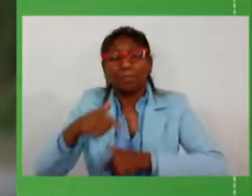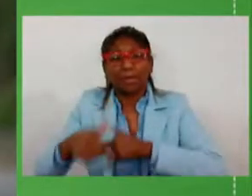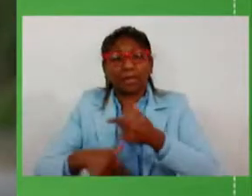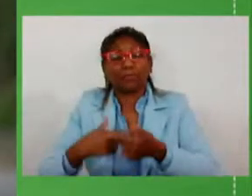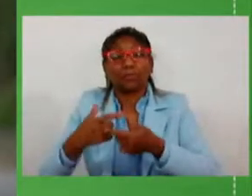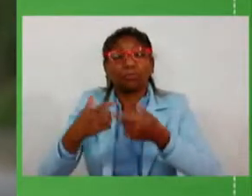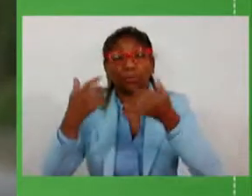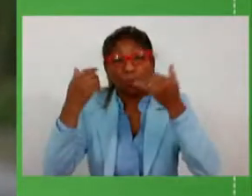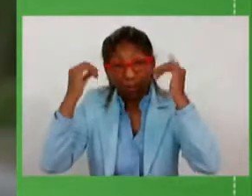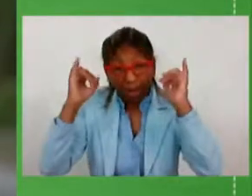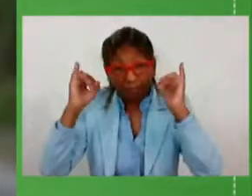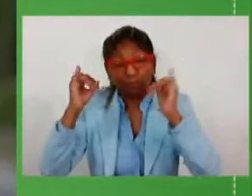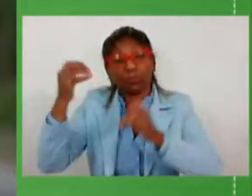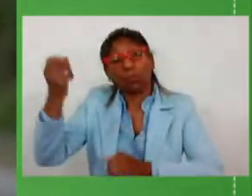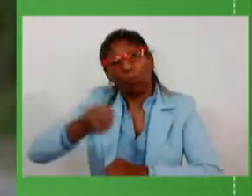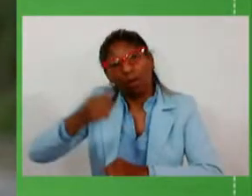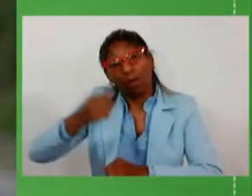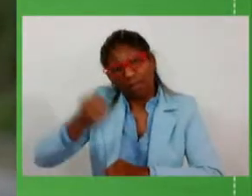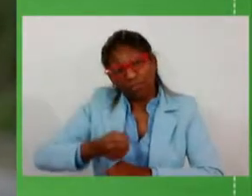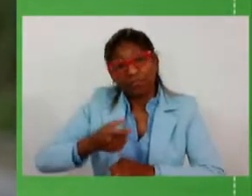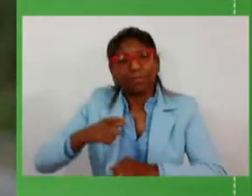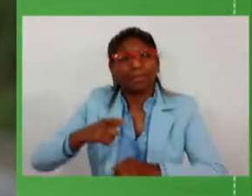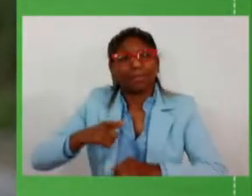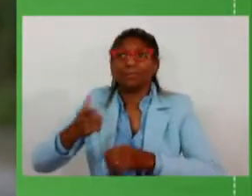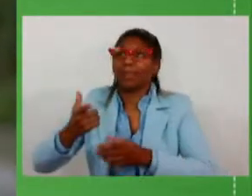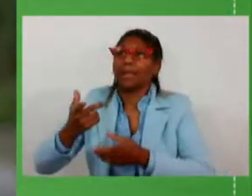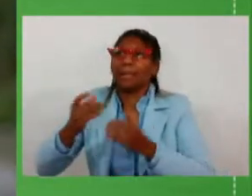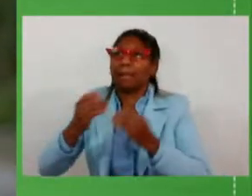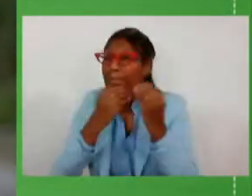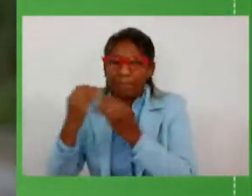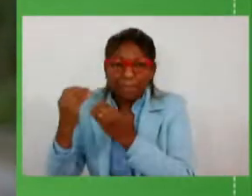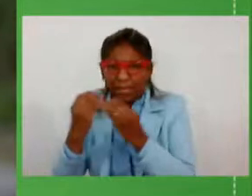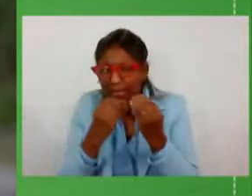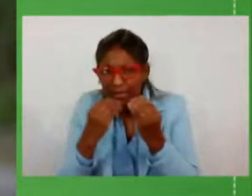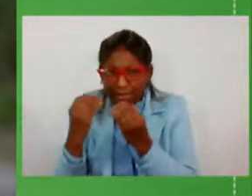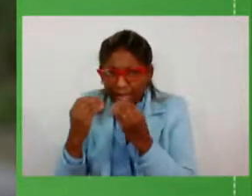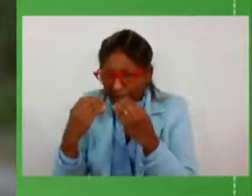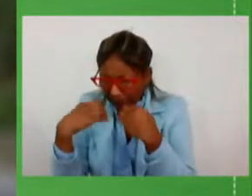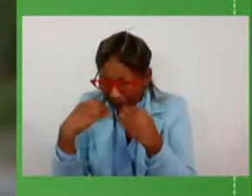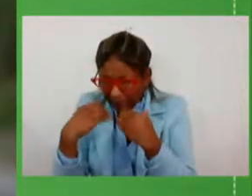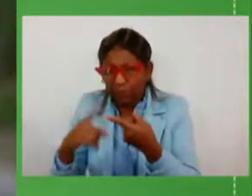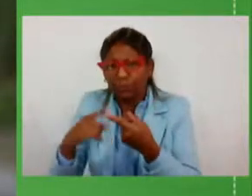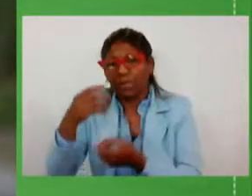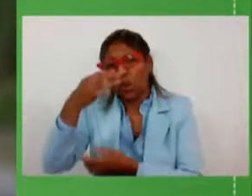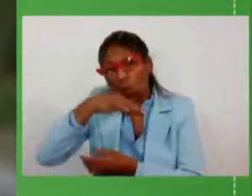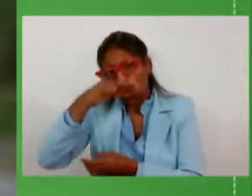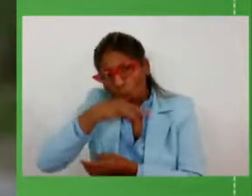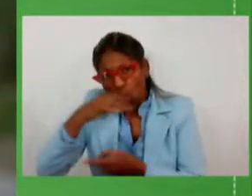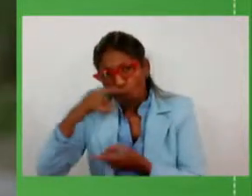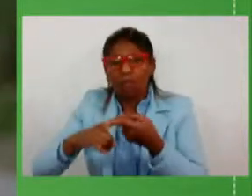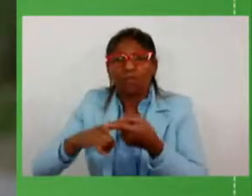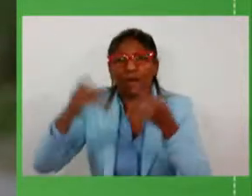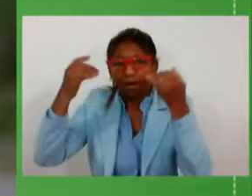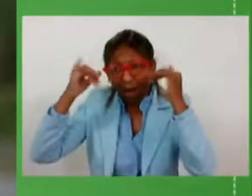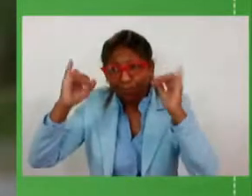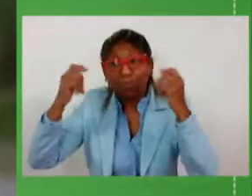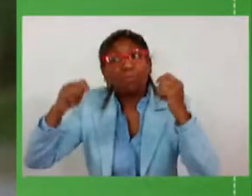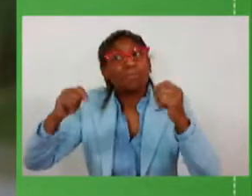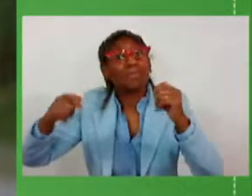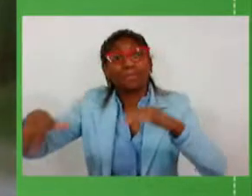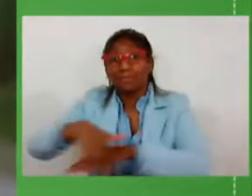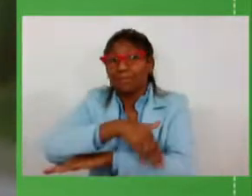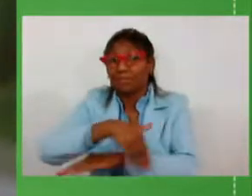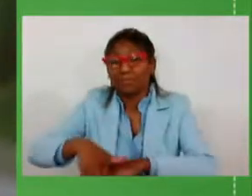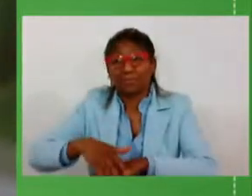mas tem cebola tem milho tem uva depende muito dessa estrada vai valorizar muito mais